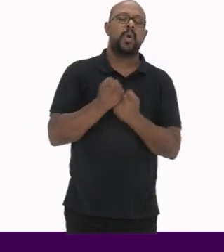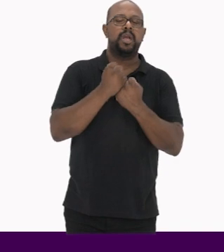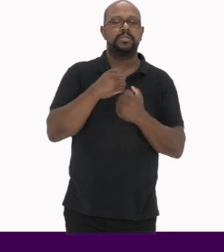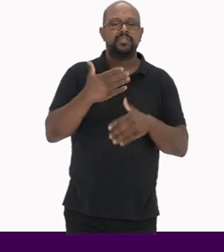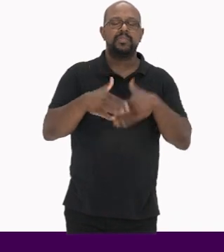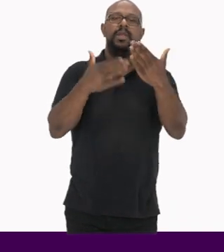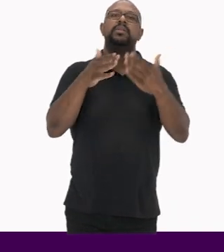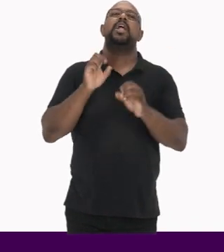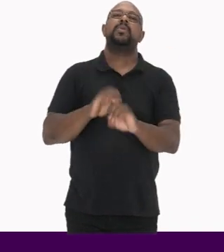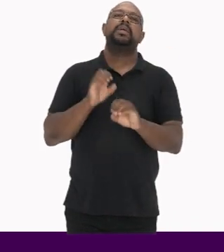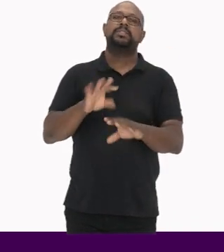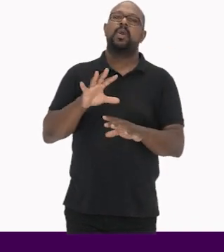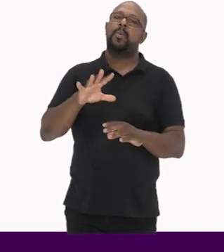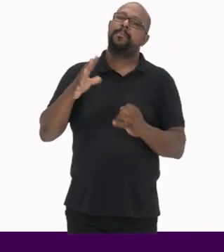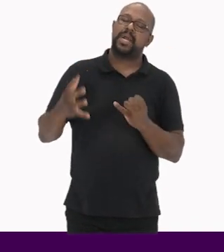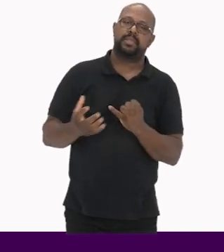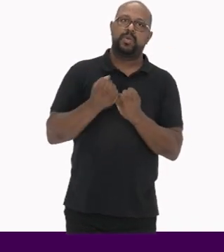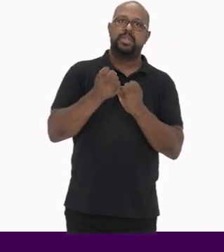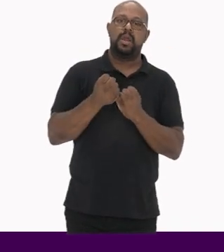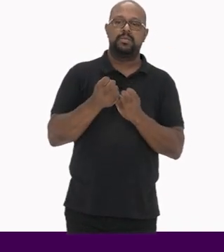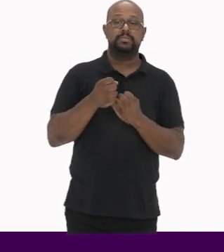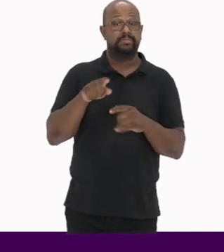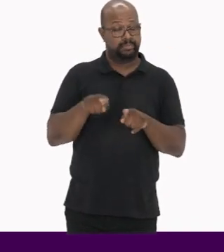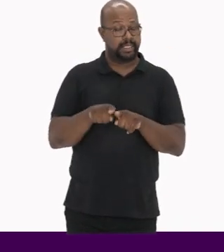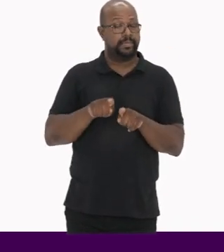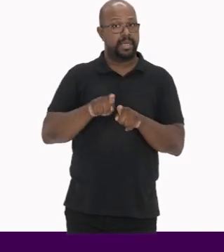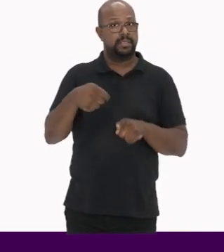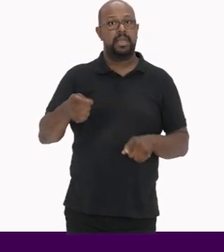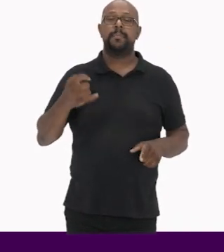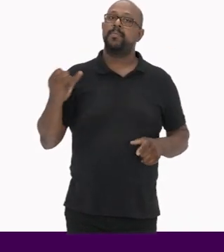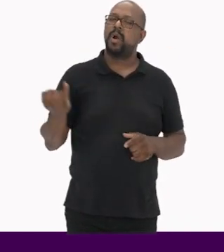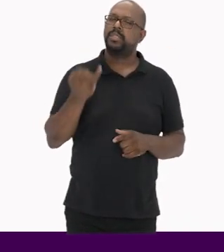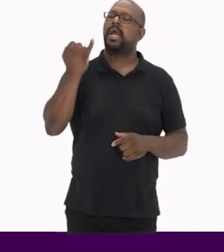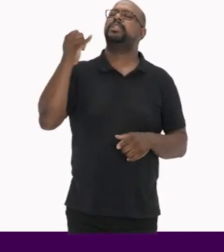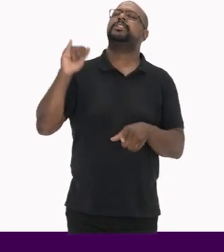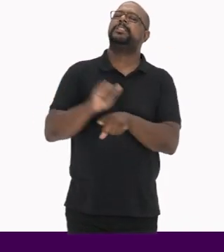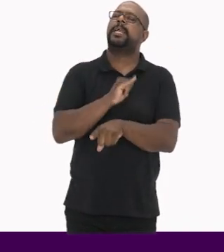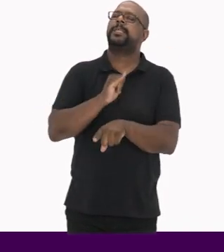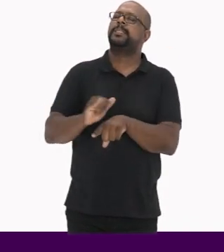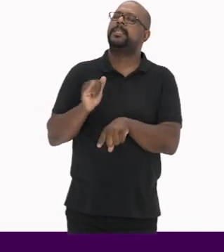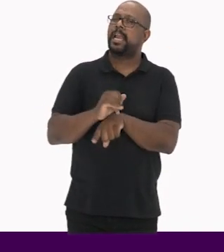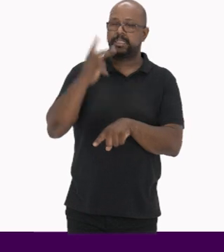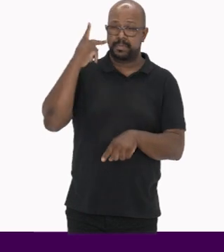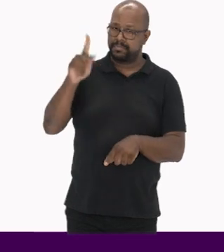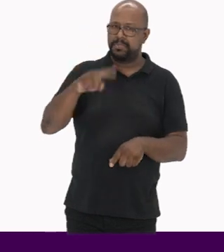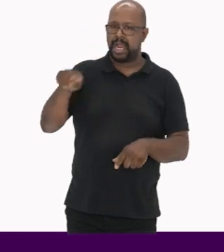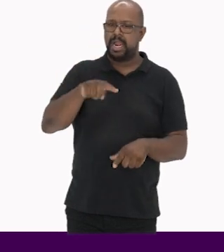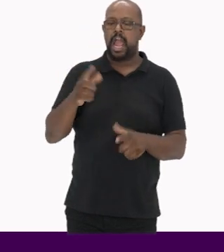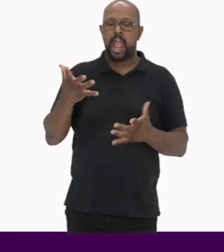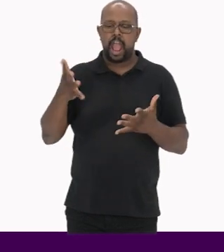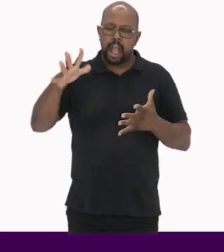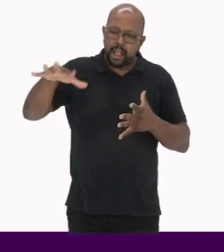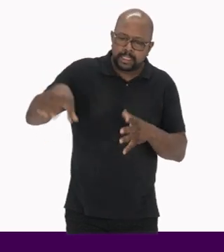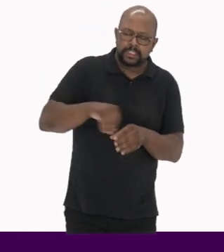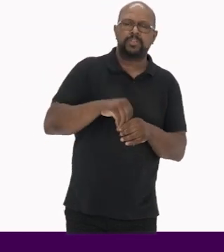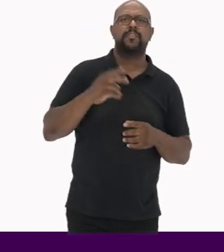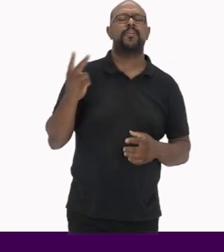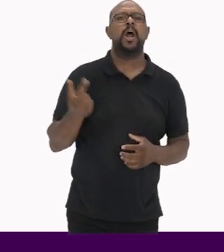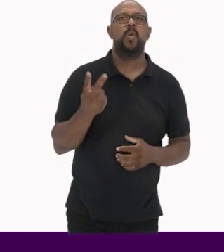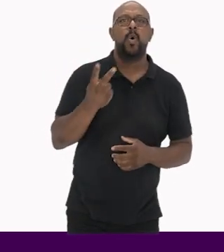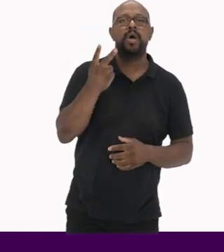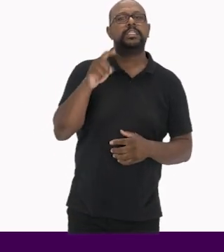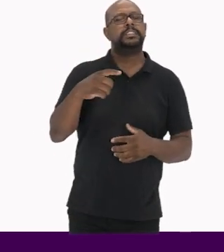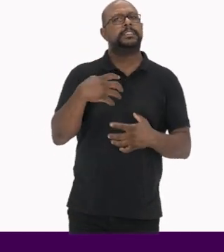para o desenvolvimento da educação patrimonial Tornou-se também uma importante estratégia para a inclusão de valores e